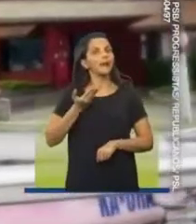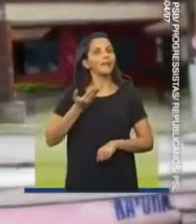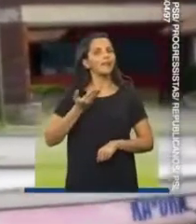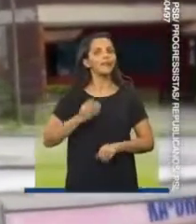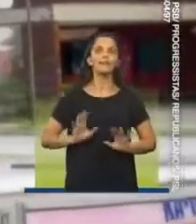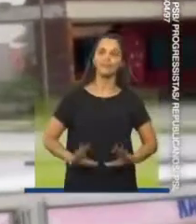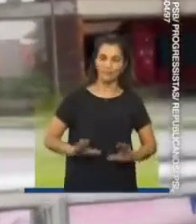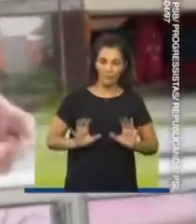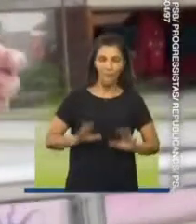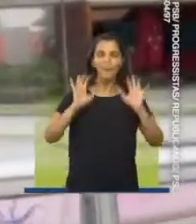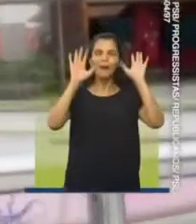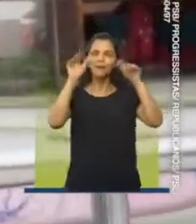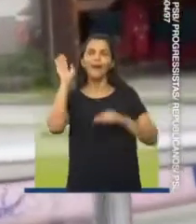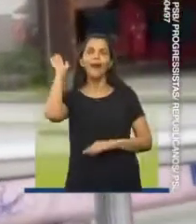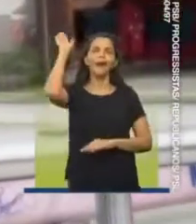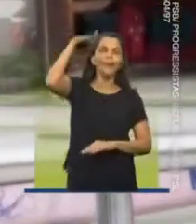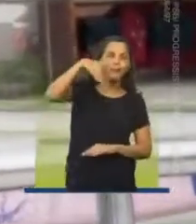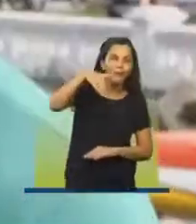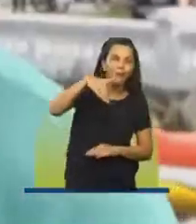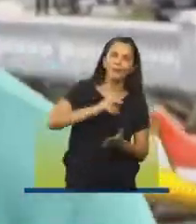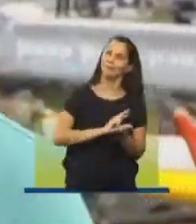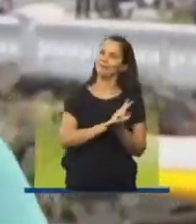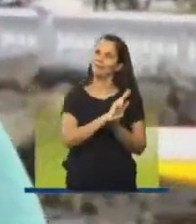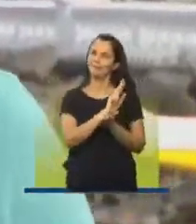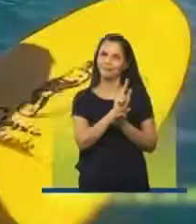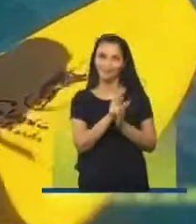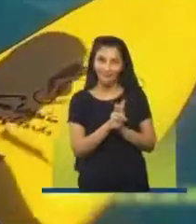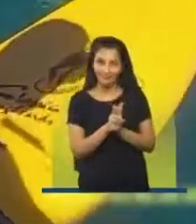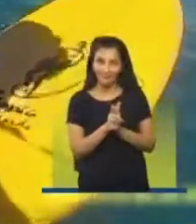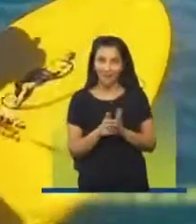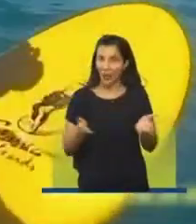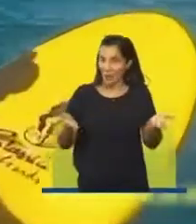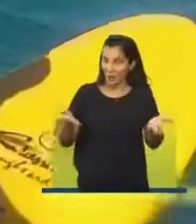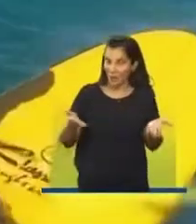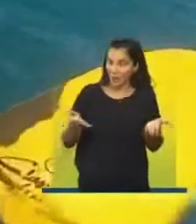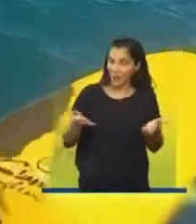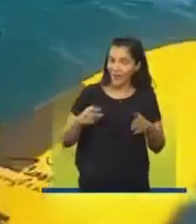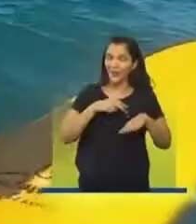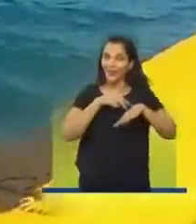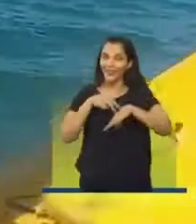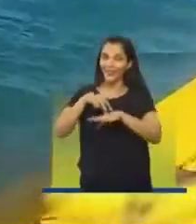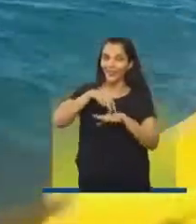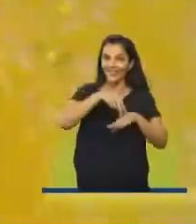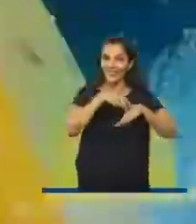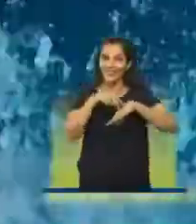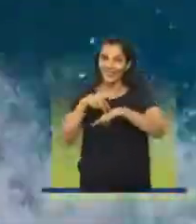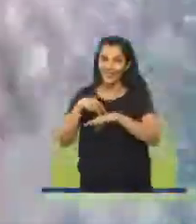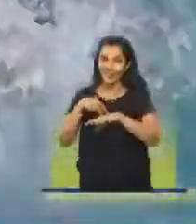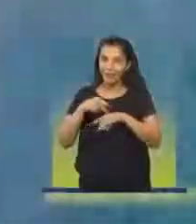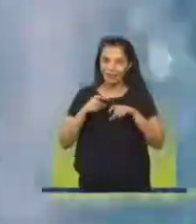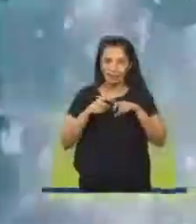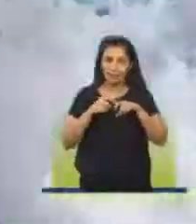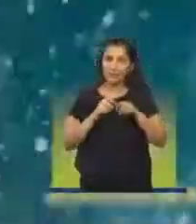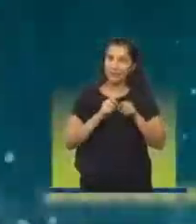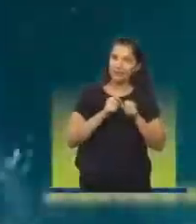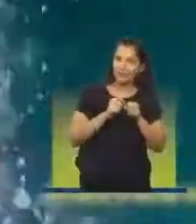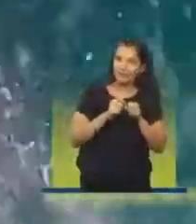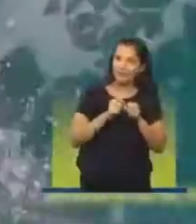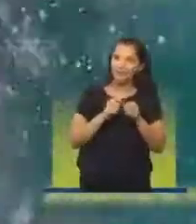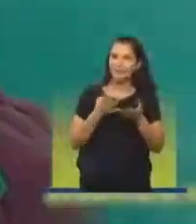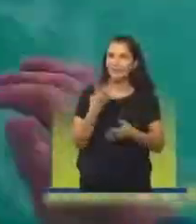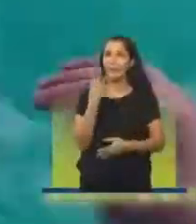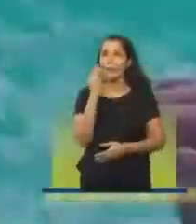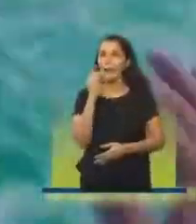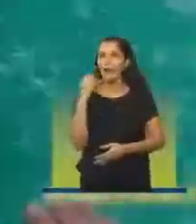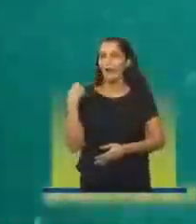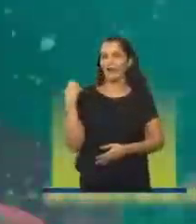Basquete, handebol, vôlei. Atualmente eu tenho praticado surf. Machuquei o joelho, com 40 anos eu fui